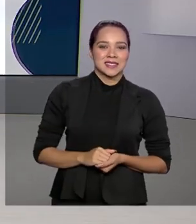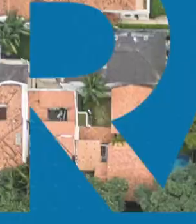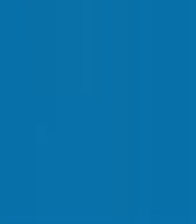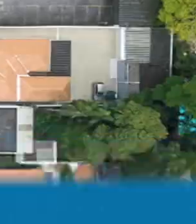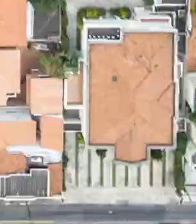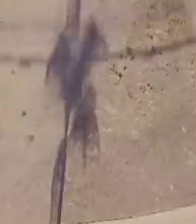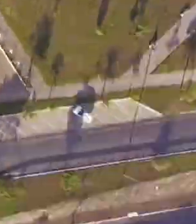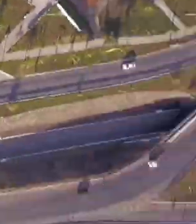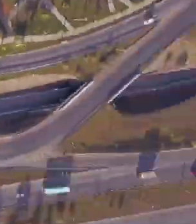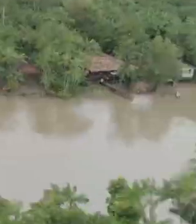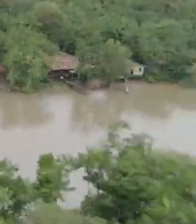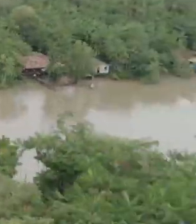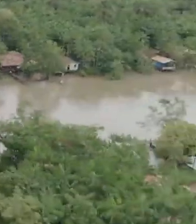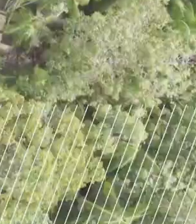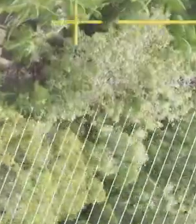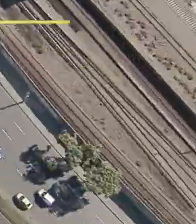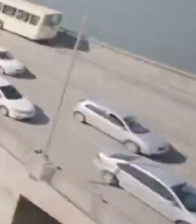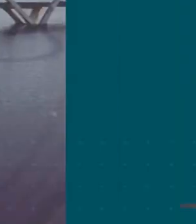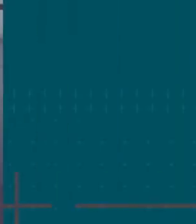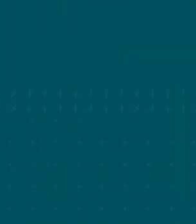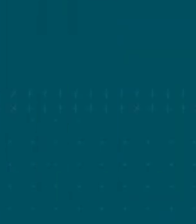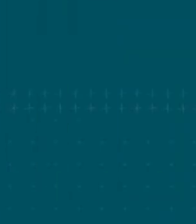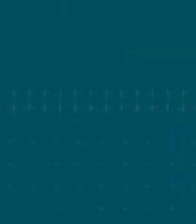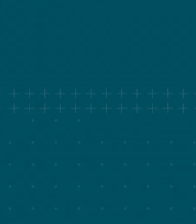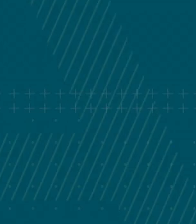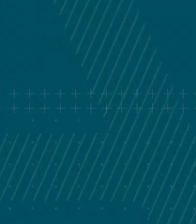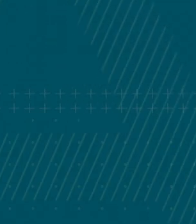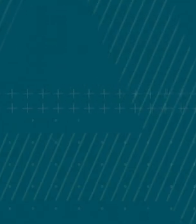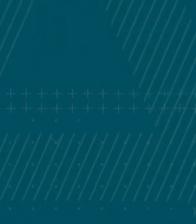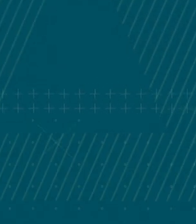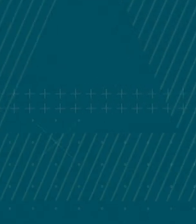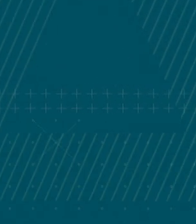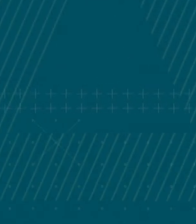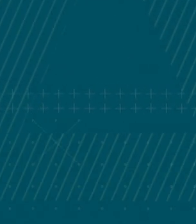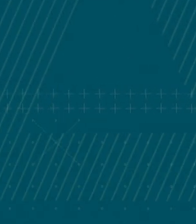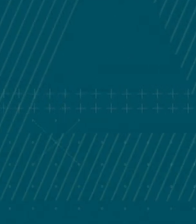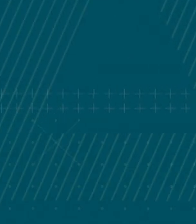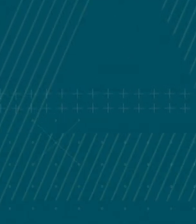Tchau! Tchau! Tchau!